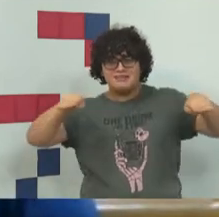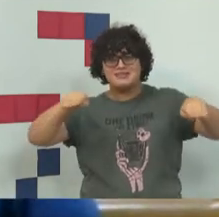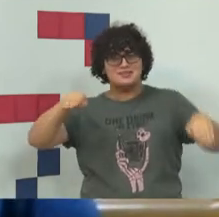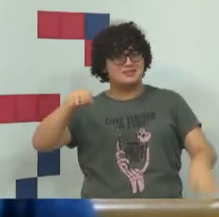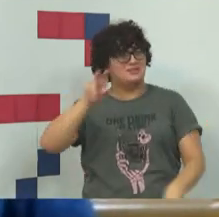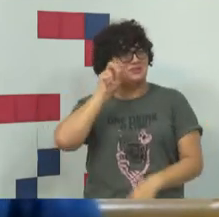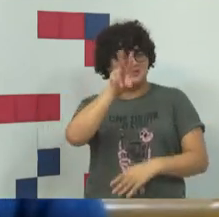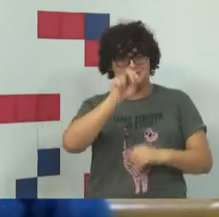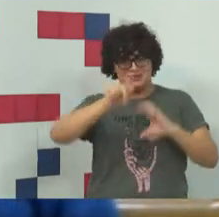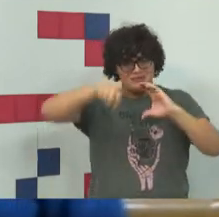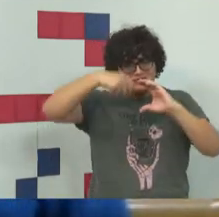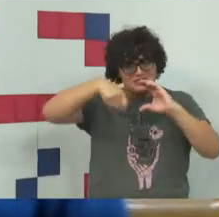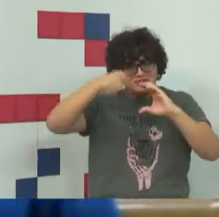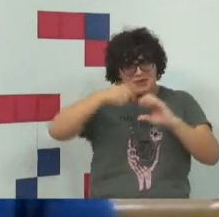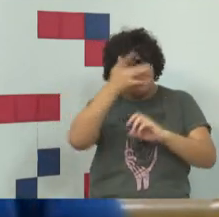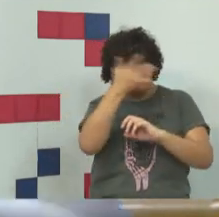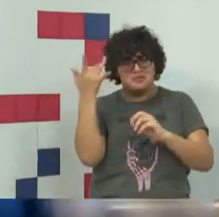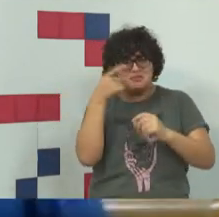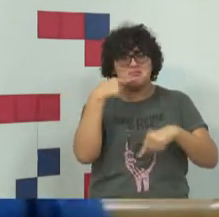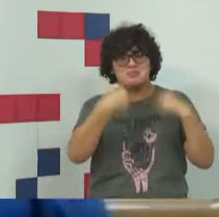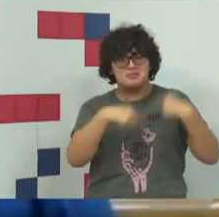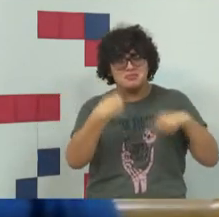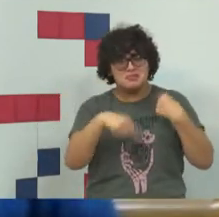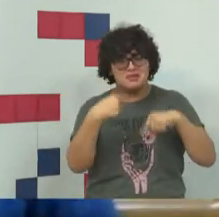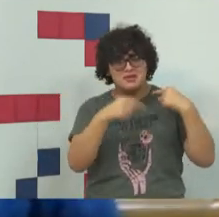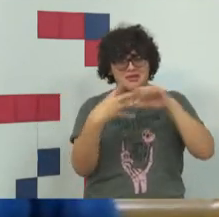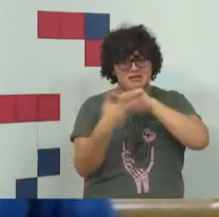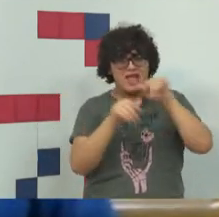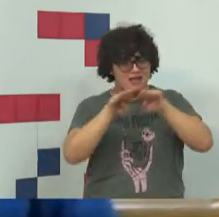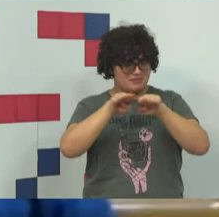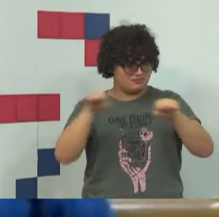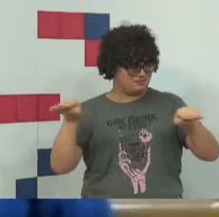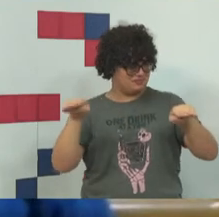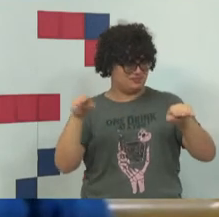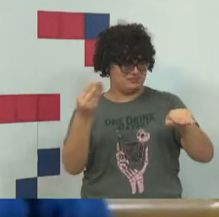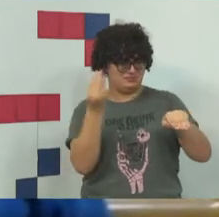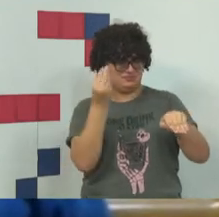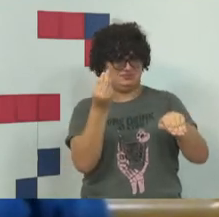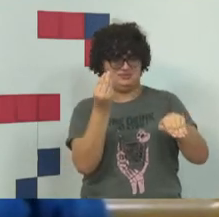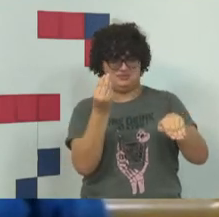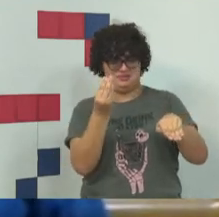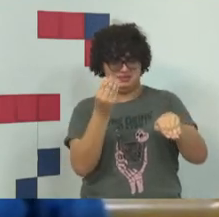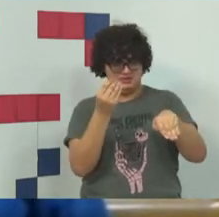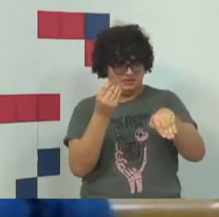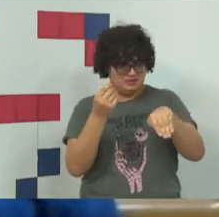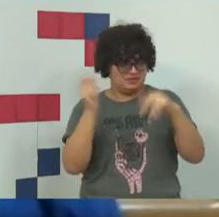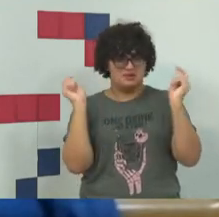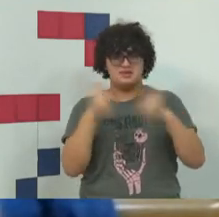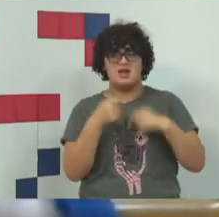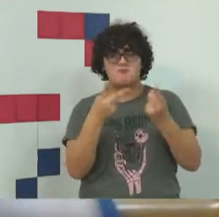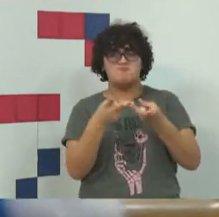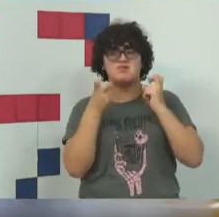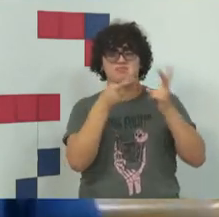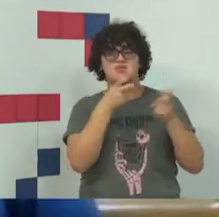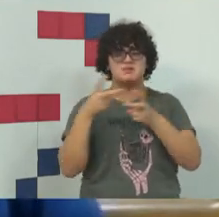alguns vídeos a respeito dos terraplanistas, né, e aí você percebe o seguinte, que parece que